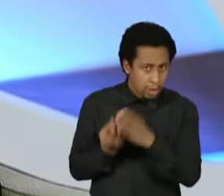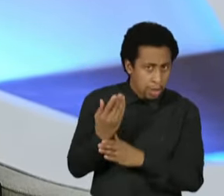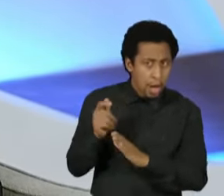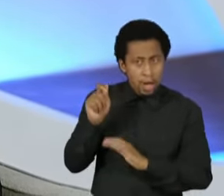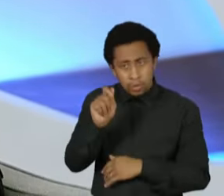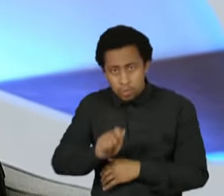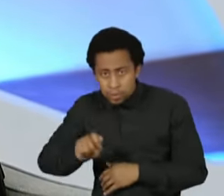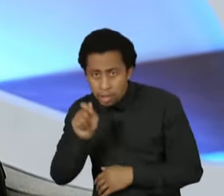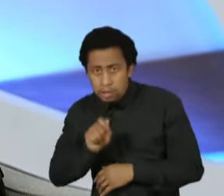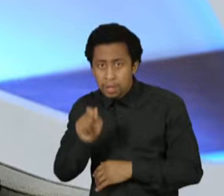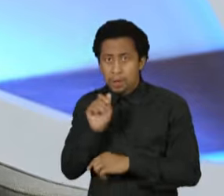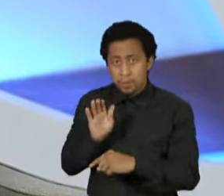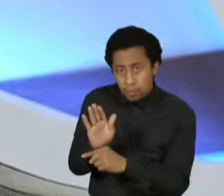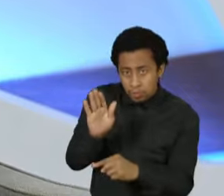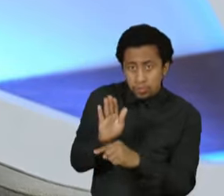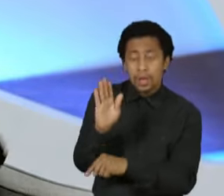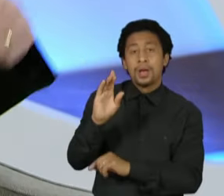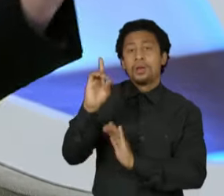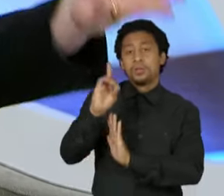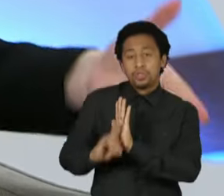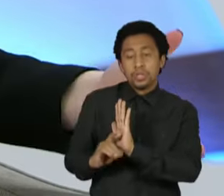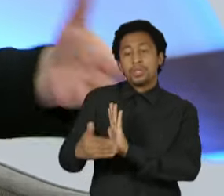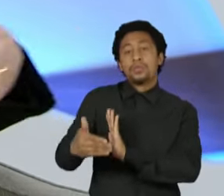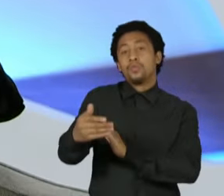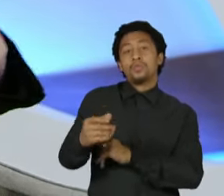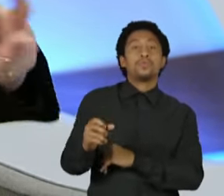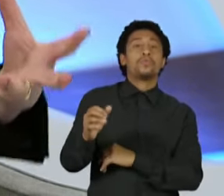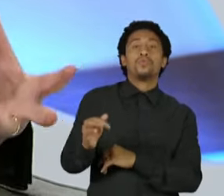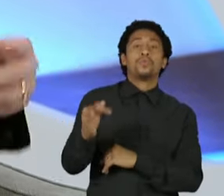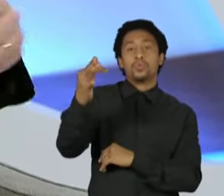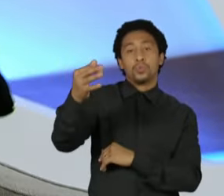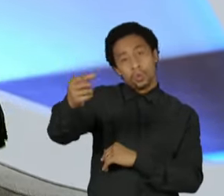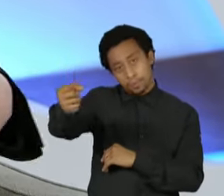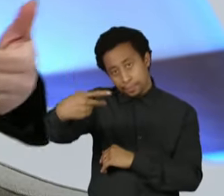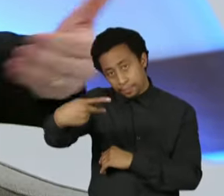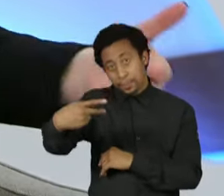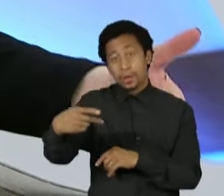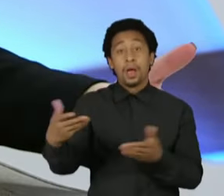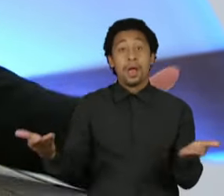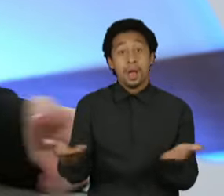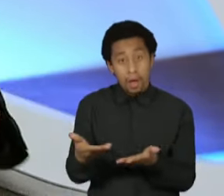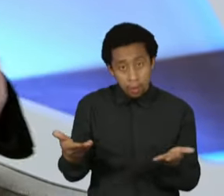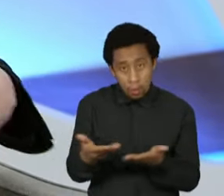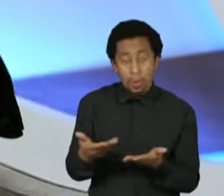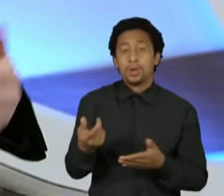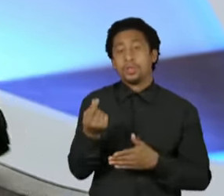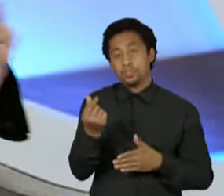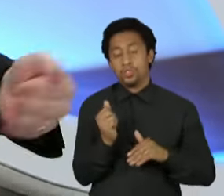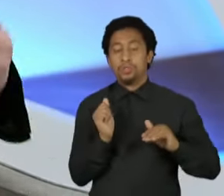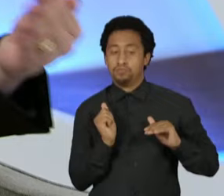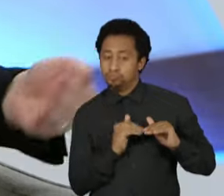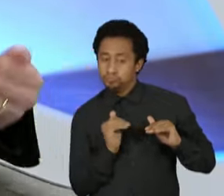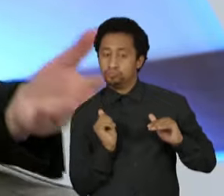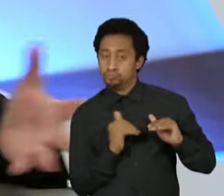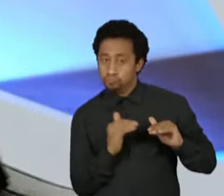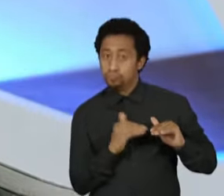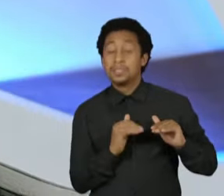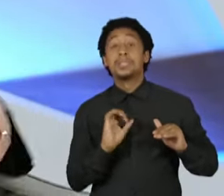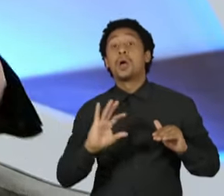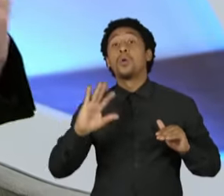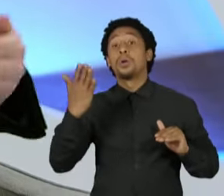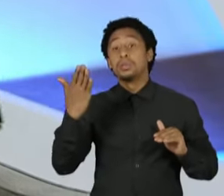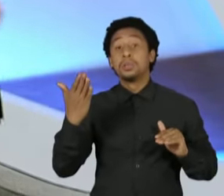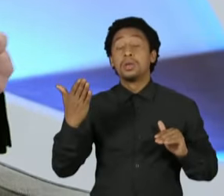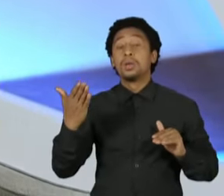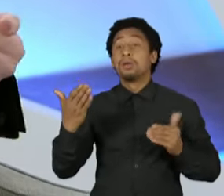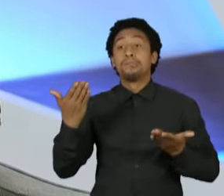minimamente o direito depois a uma aposentadoria e agora um colchão para em alguma eventualidade de perder o